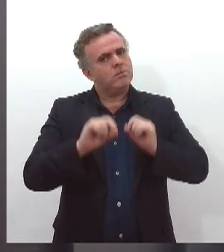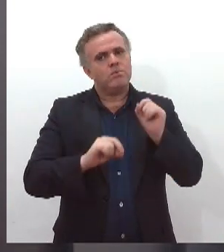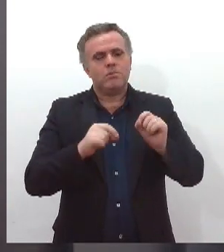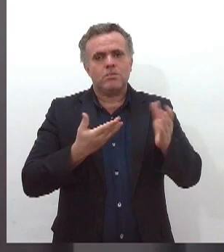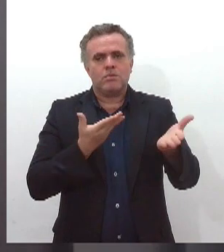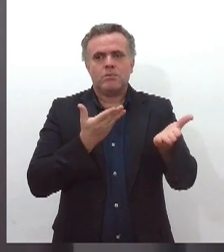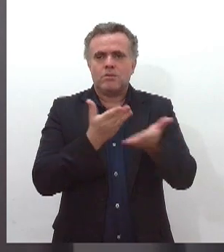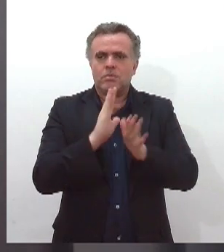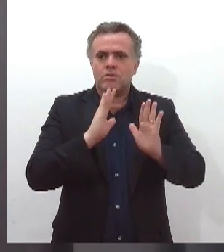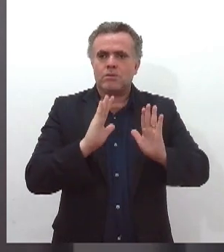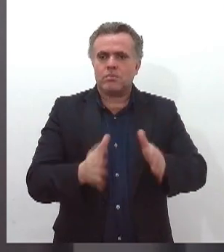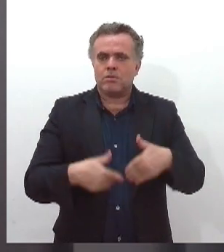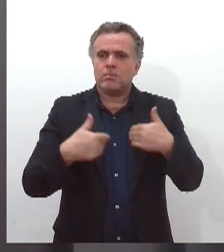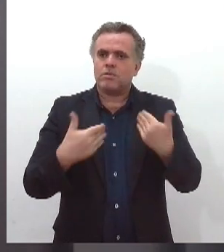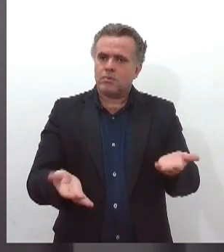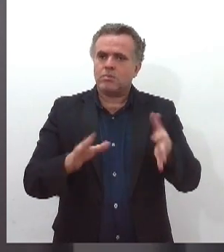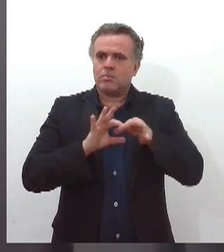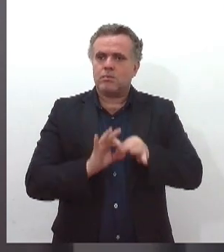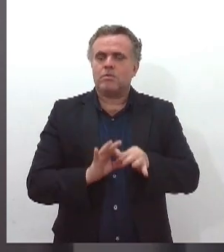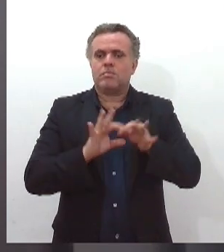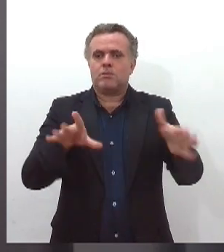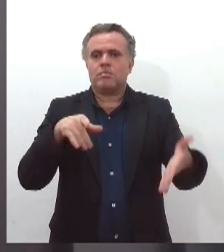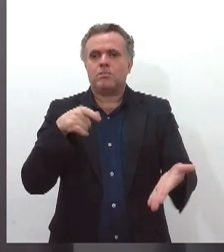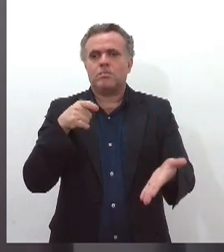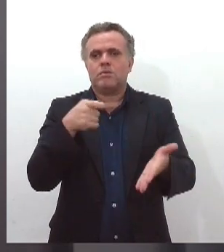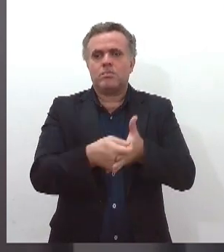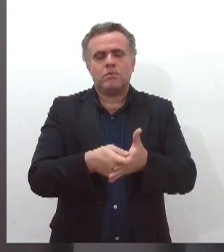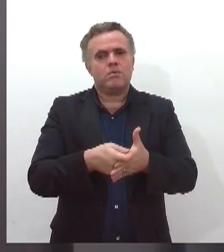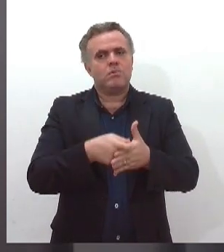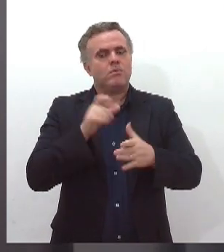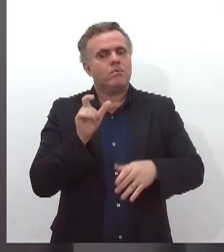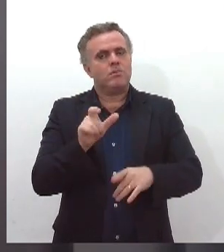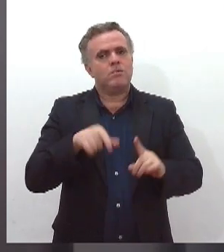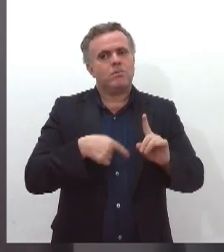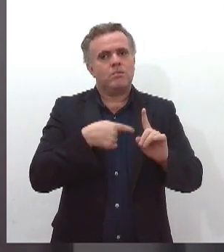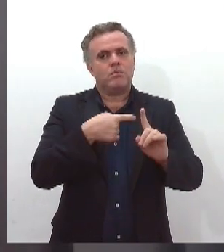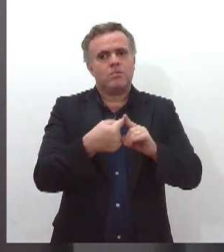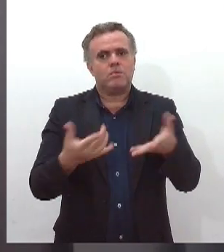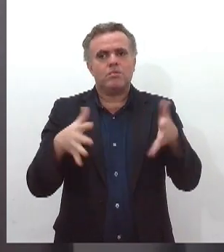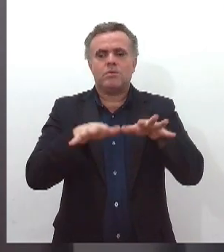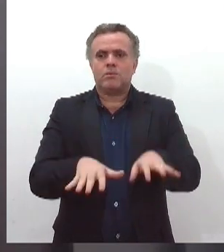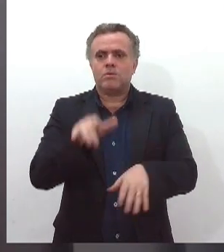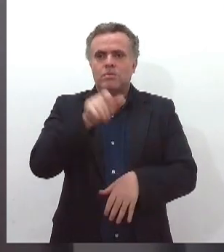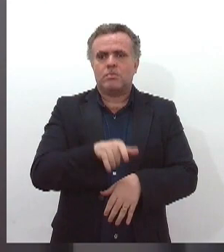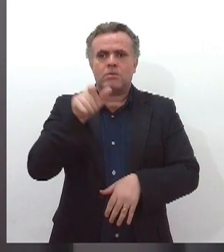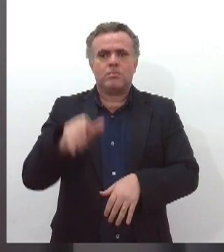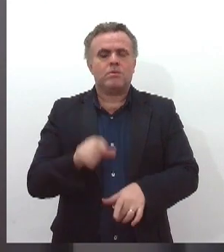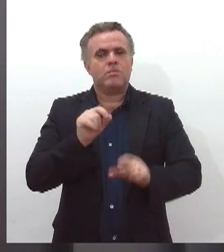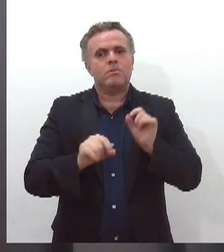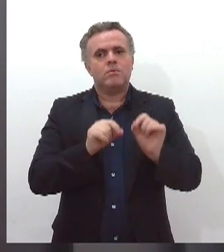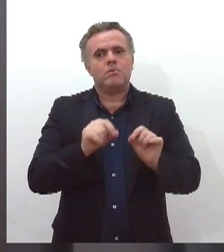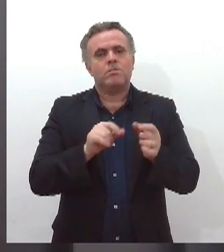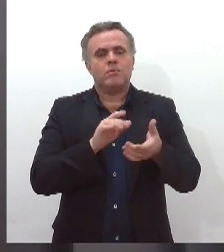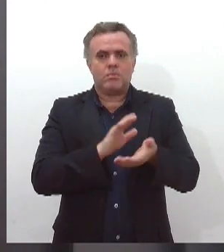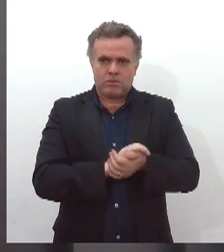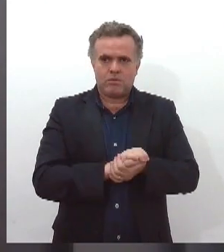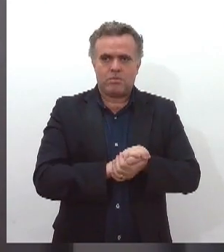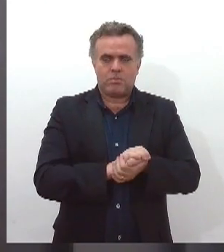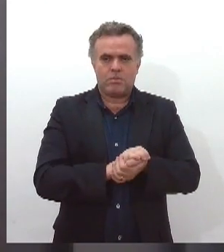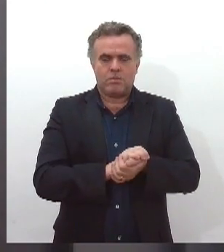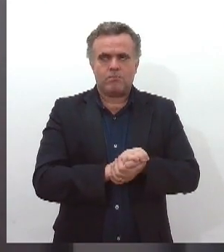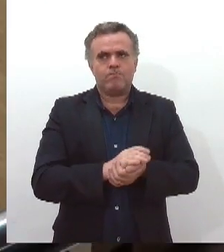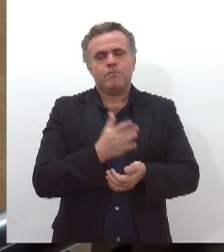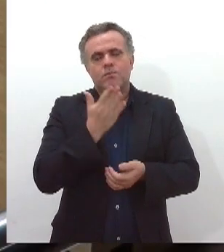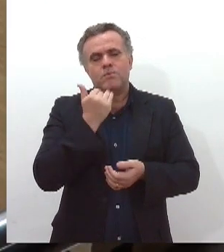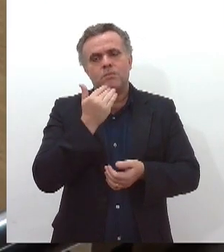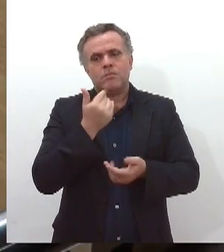autoriza o pagamento do cartão mais inclusão a pessoas com HIV AIDS em situação de insegurança alimentar. Acompanhe.